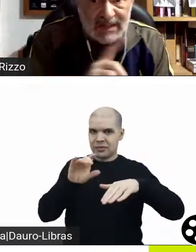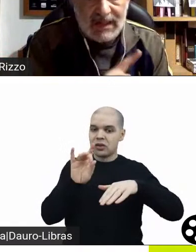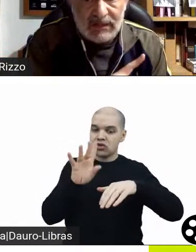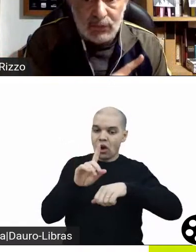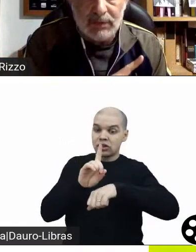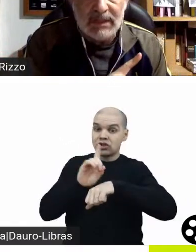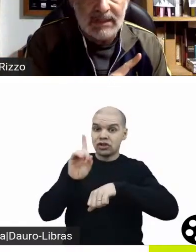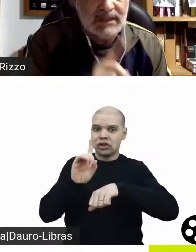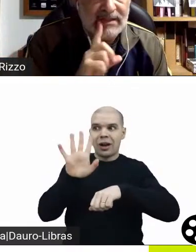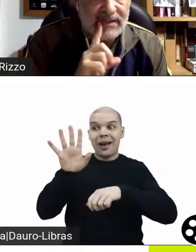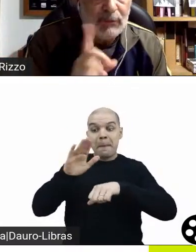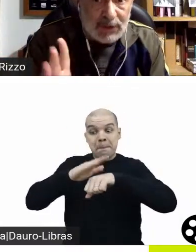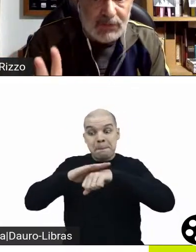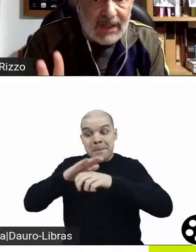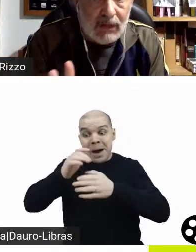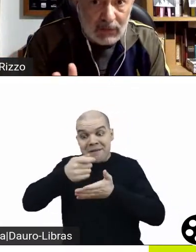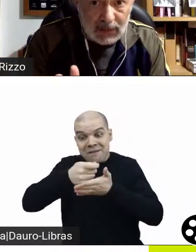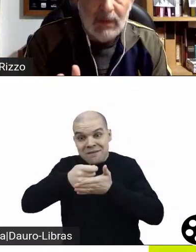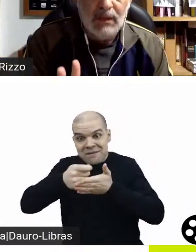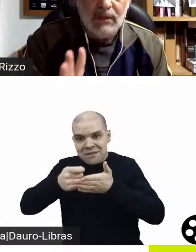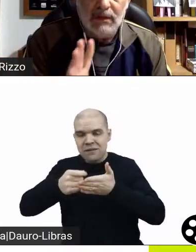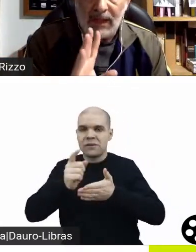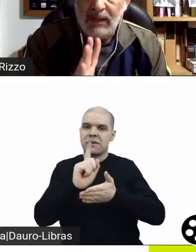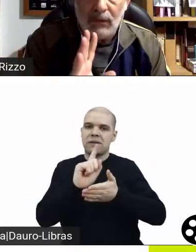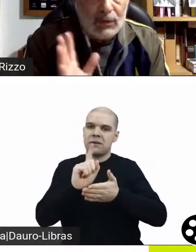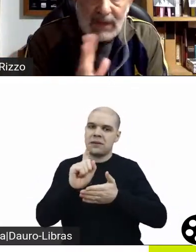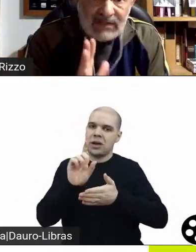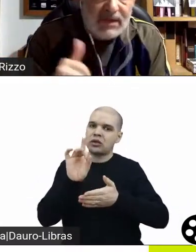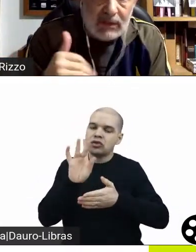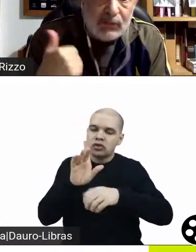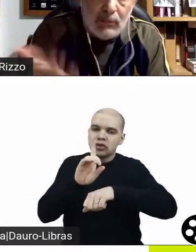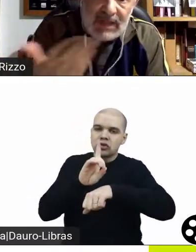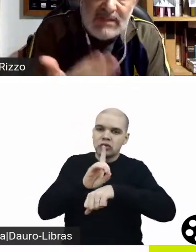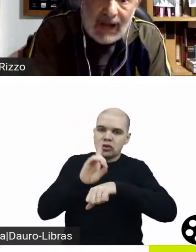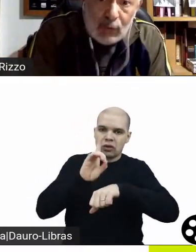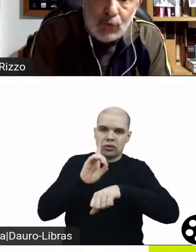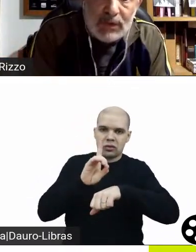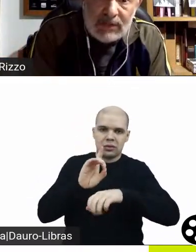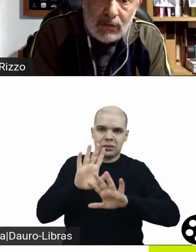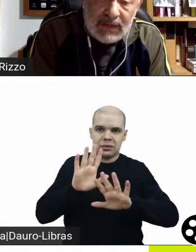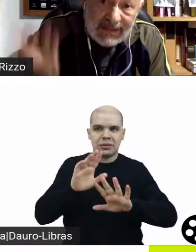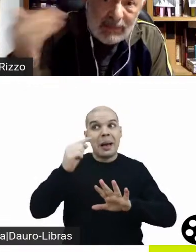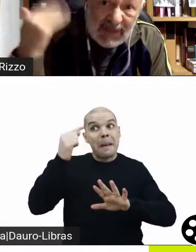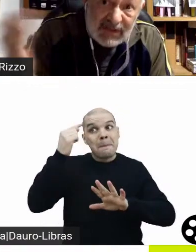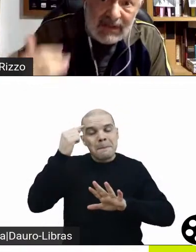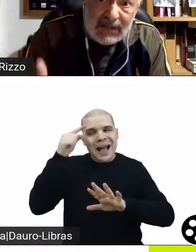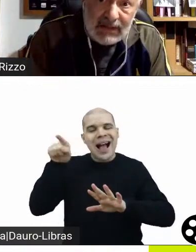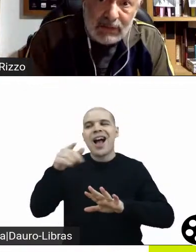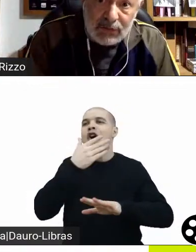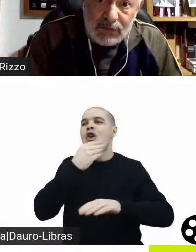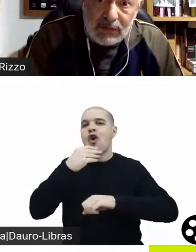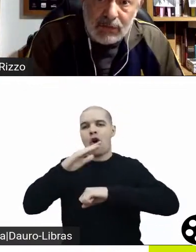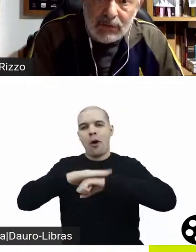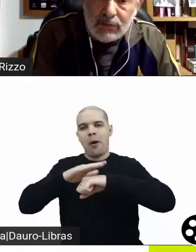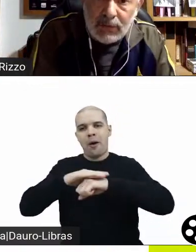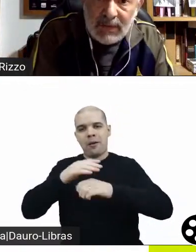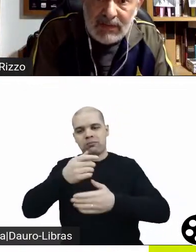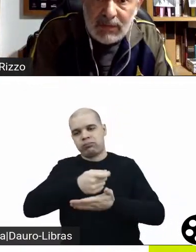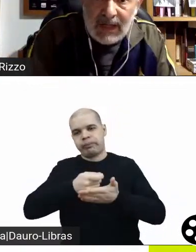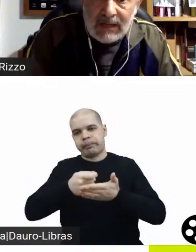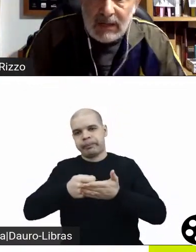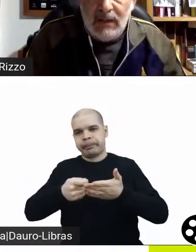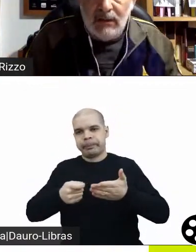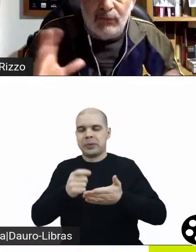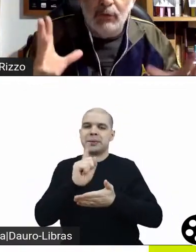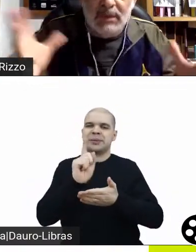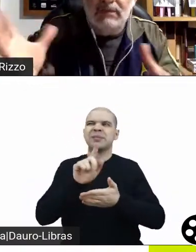mas isso quer dizer, na indústria americana, quer dizer corte final, não quer dizer que o filme é da autoria de alguém, até porque essa ideia até hoje nos Estados Unidos não foi